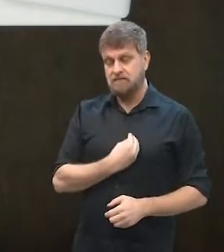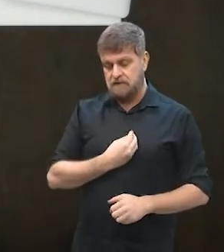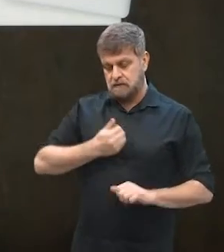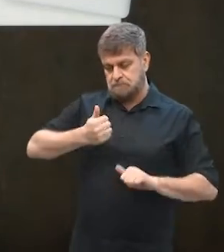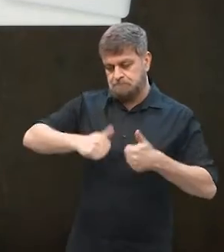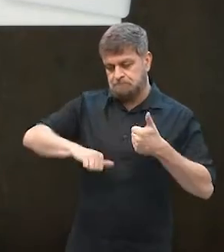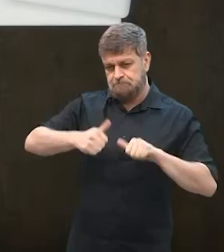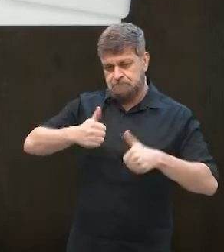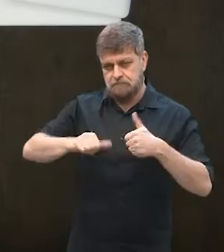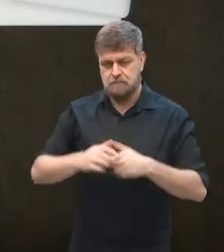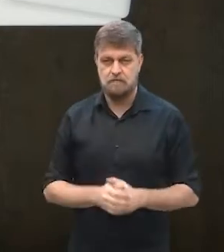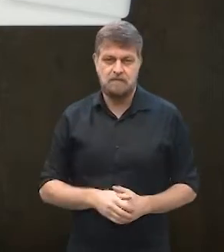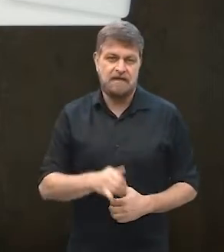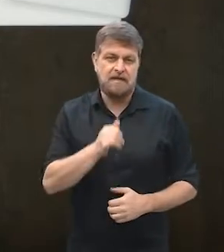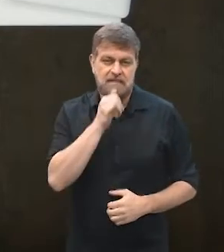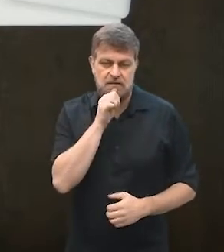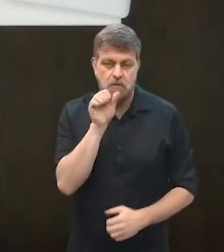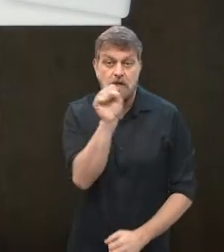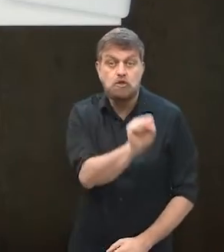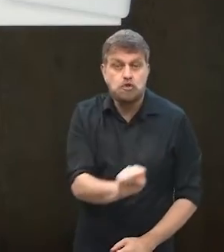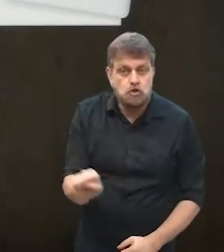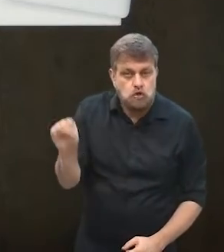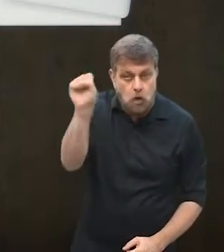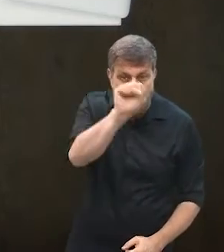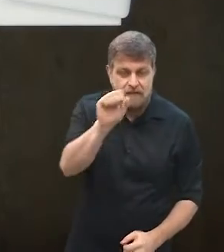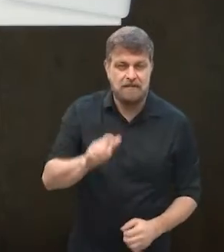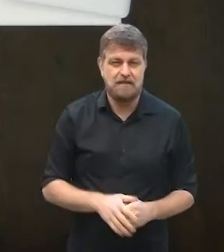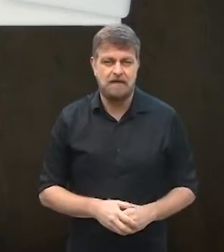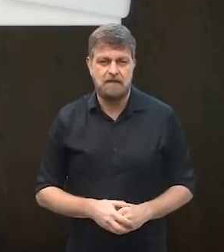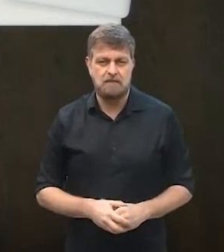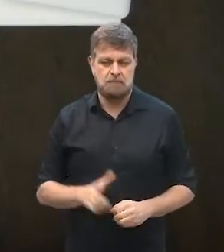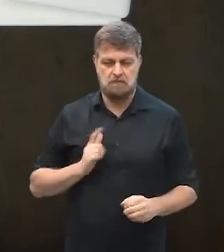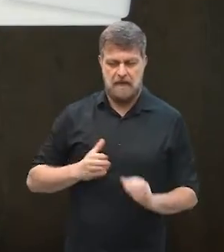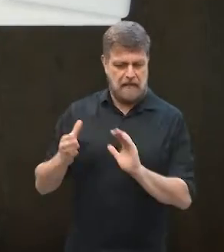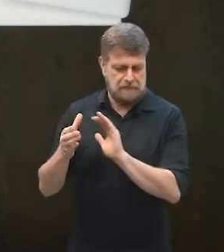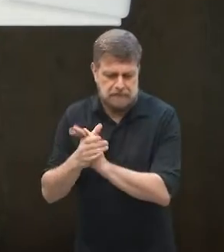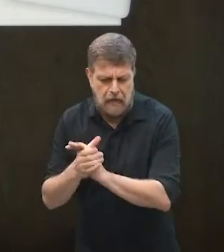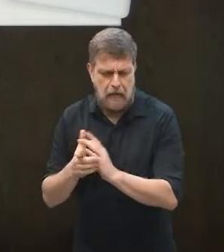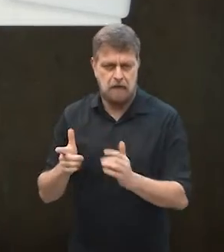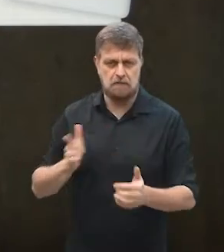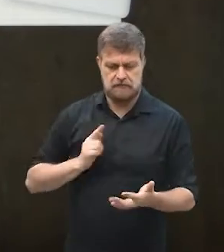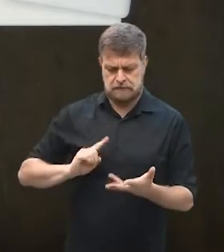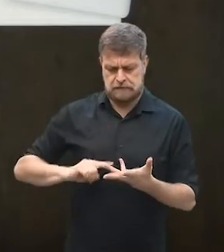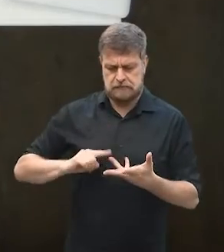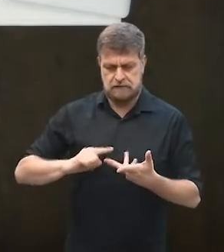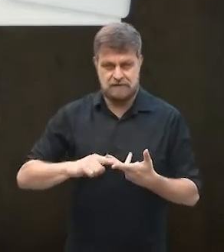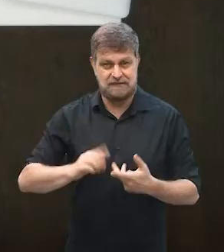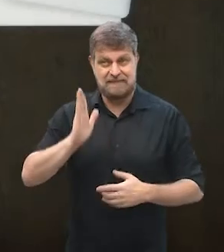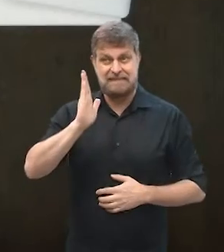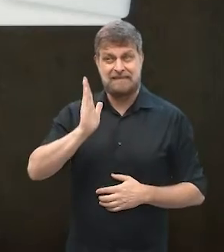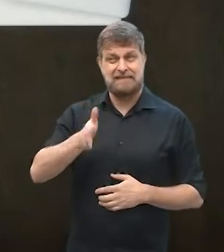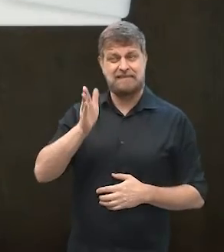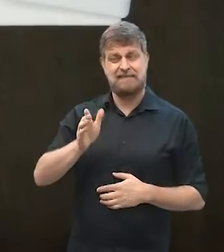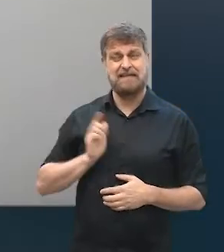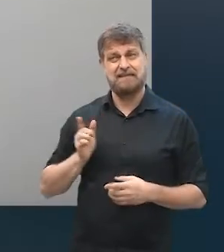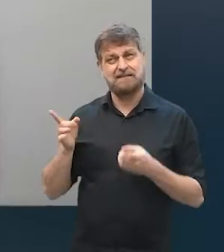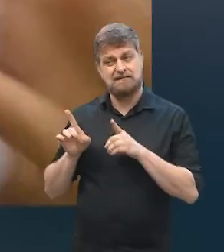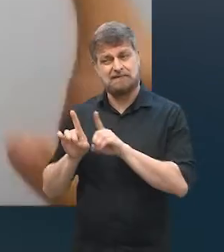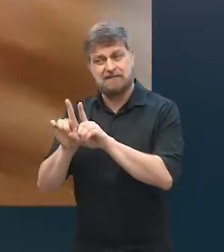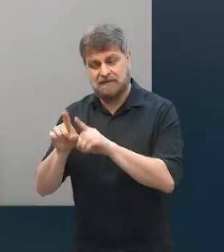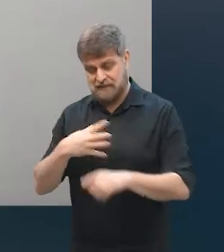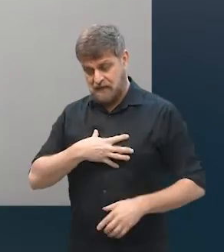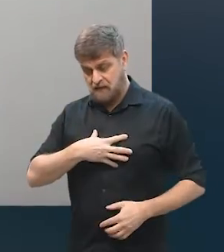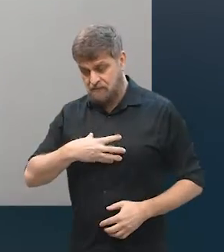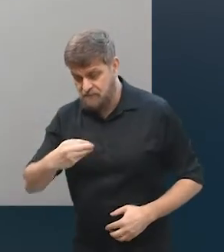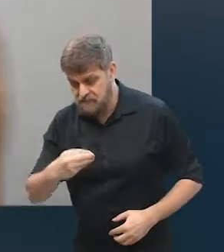será que é uma pessoa solteira, solteira, sem compromissos, ou na verdade já está casada essa pessoa, tem